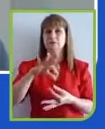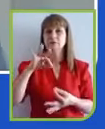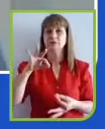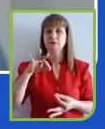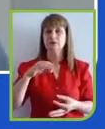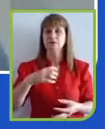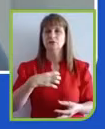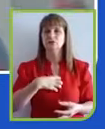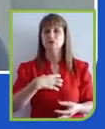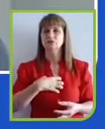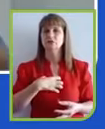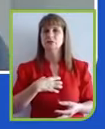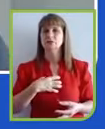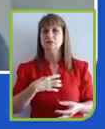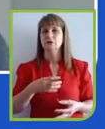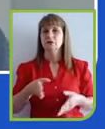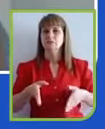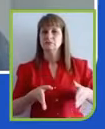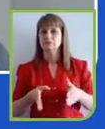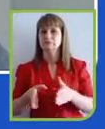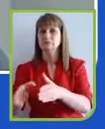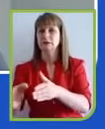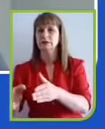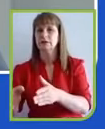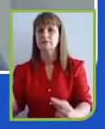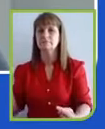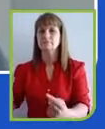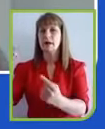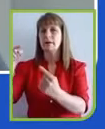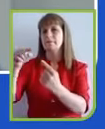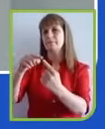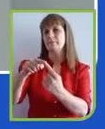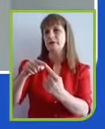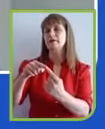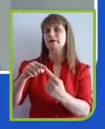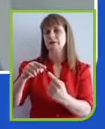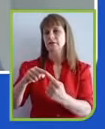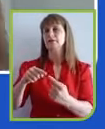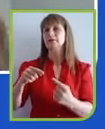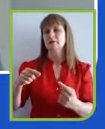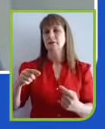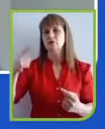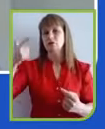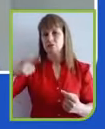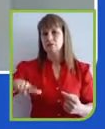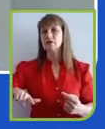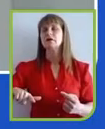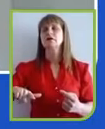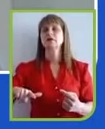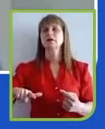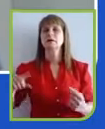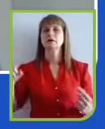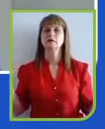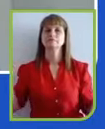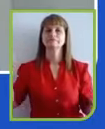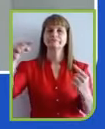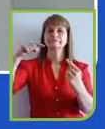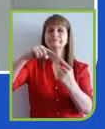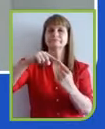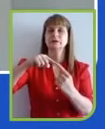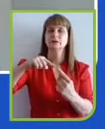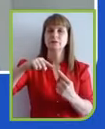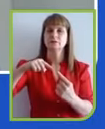que alcancemos as metas antes de que isso seja impossível de ser alcançado, podemos dizer assim. Então, essa é a lógica da regeneração que eu entendi da